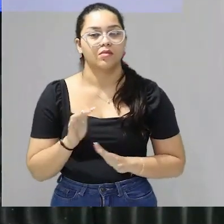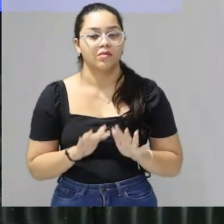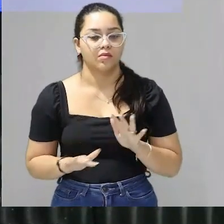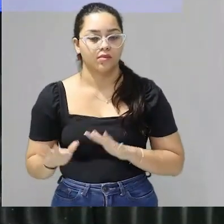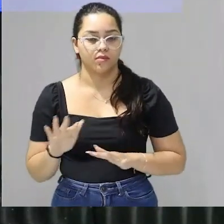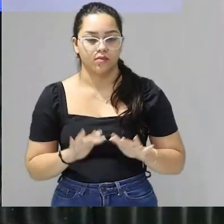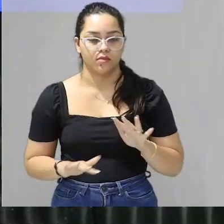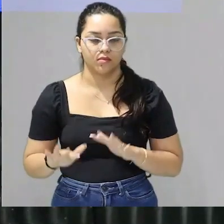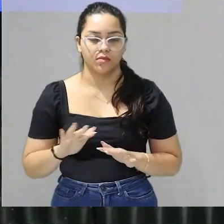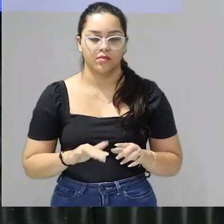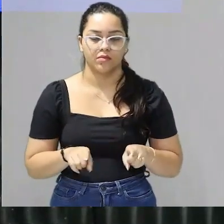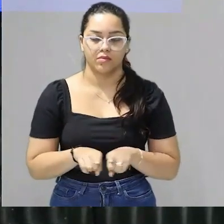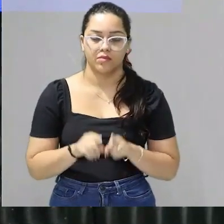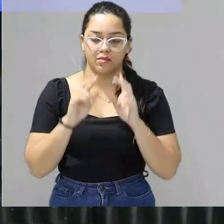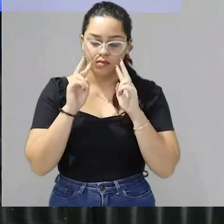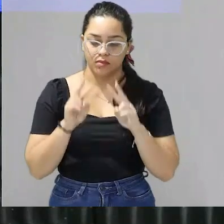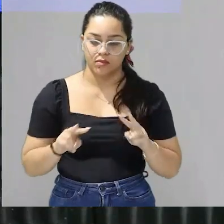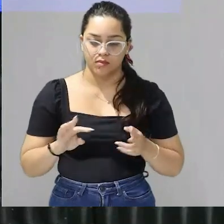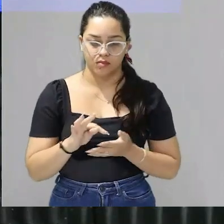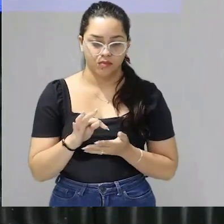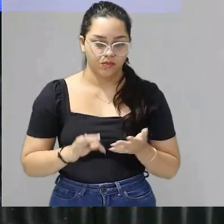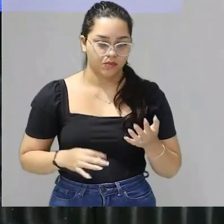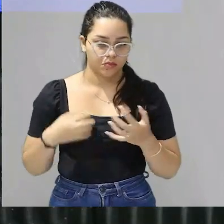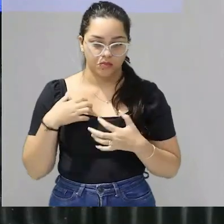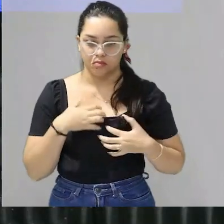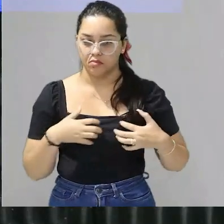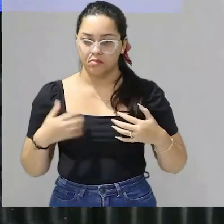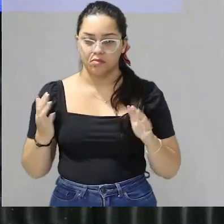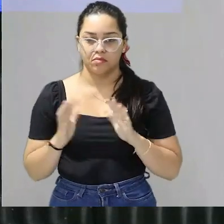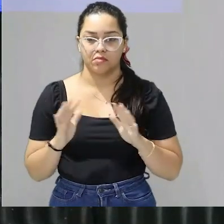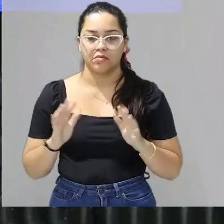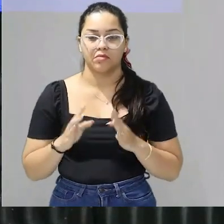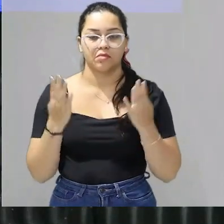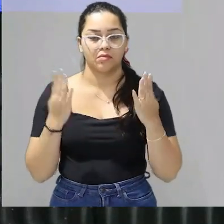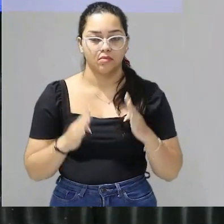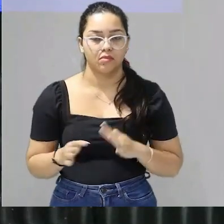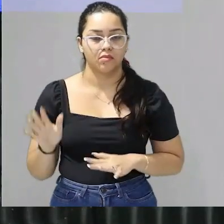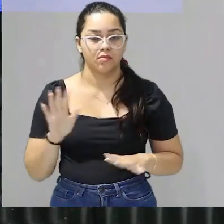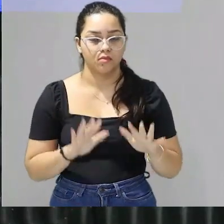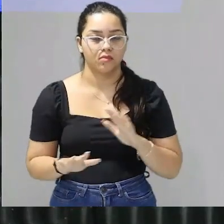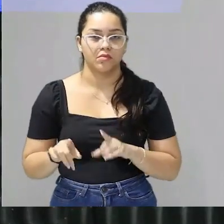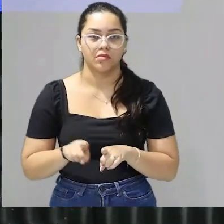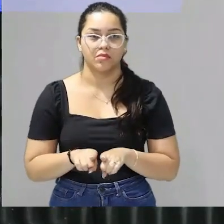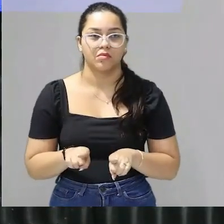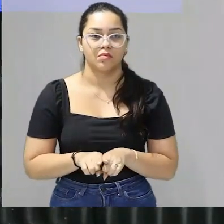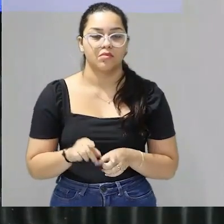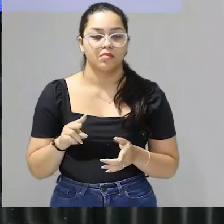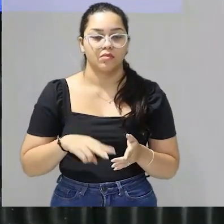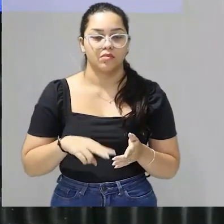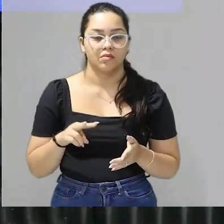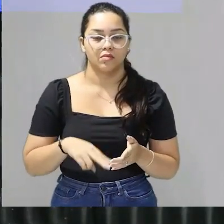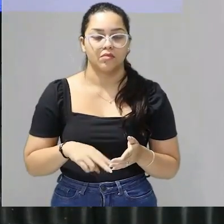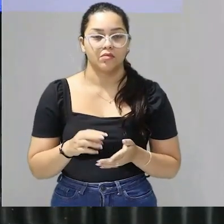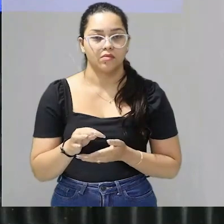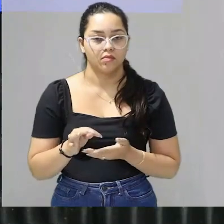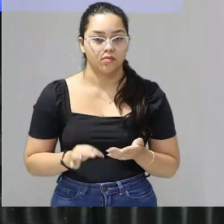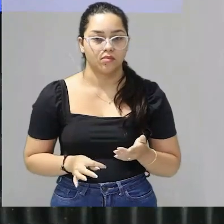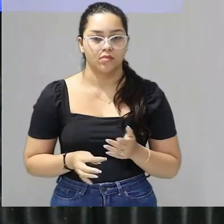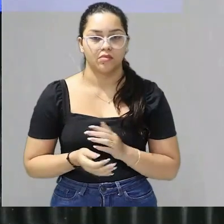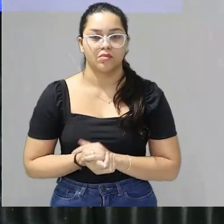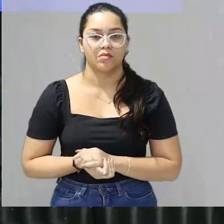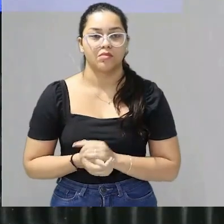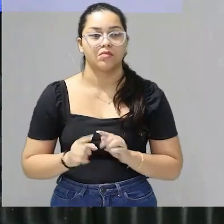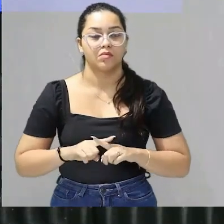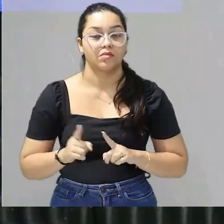cuidado viu o tema não se desespere analise com cuidado leia os textos motivadores